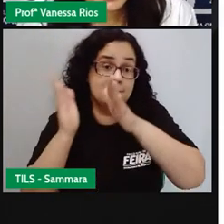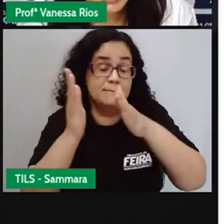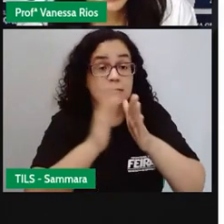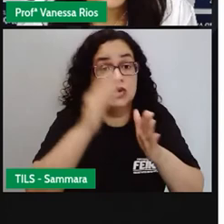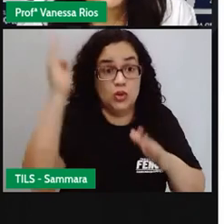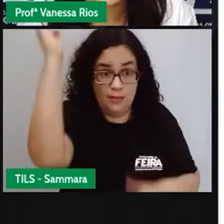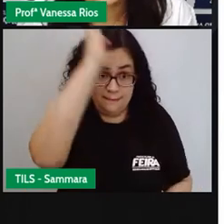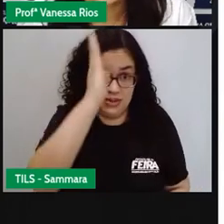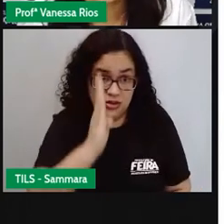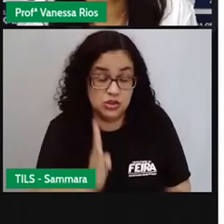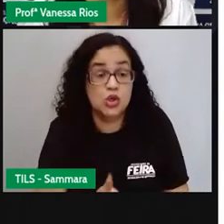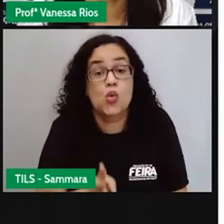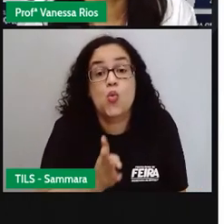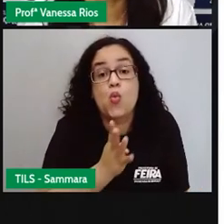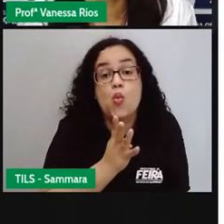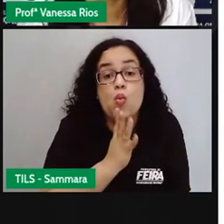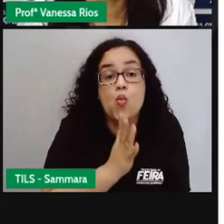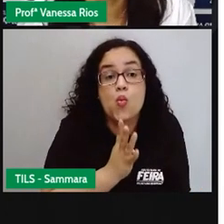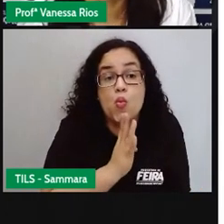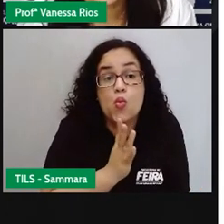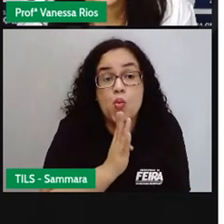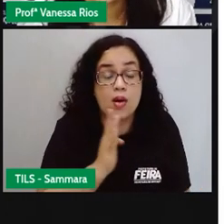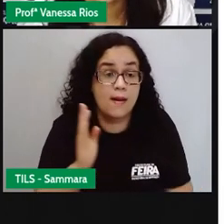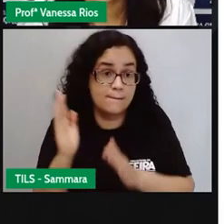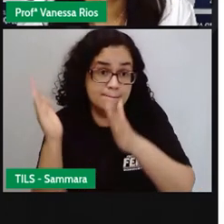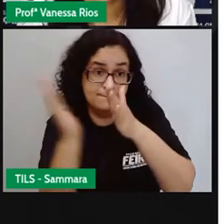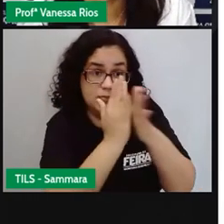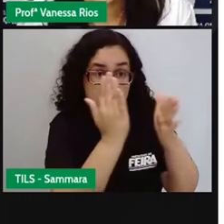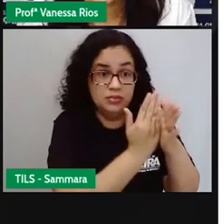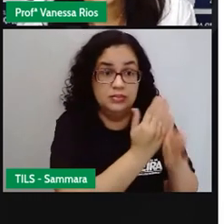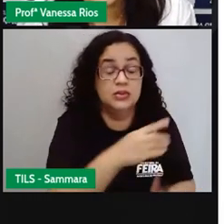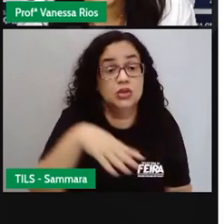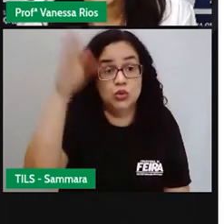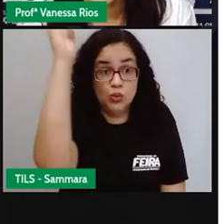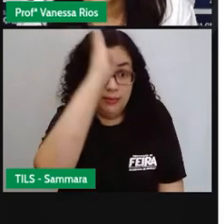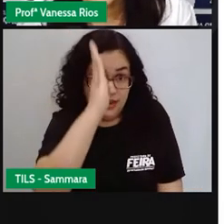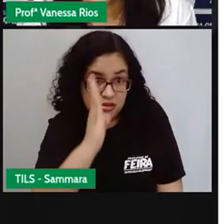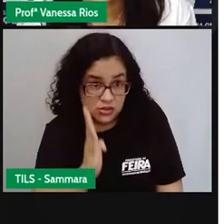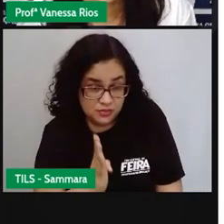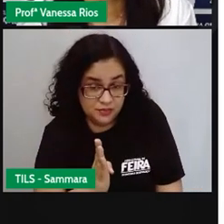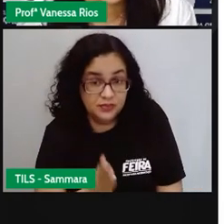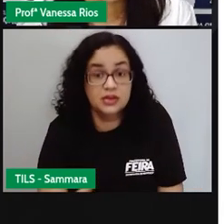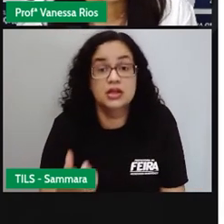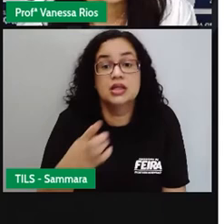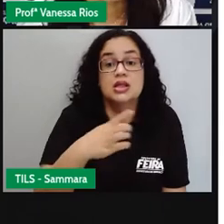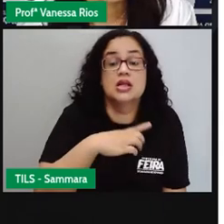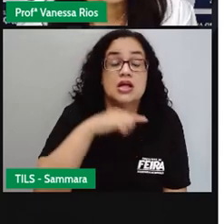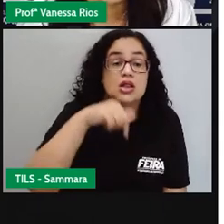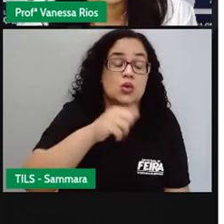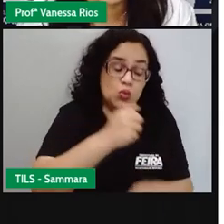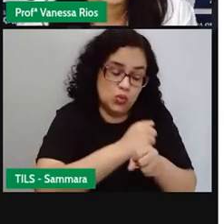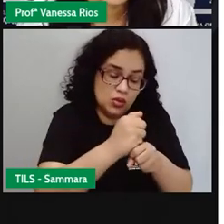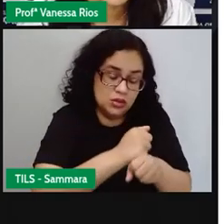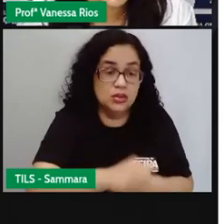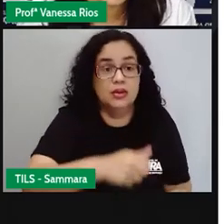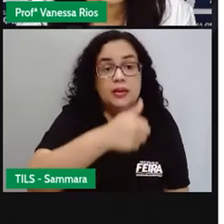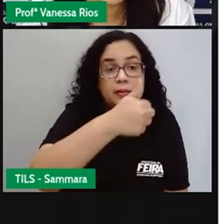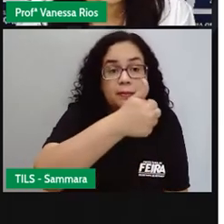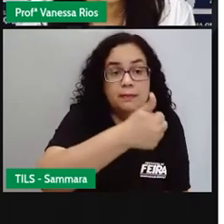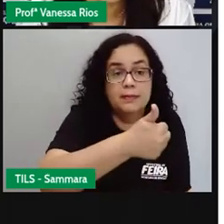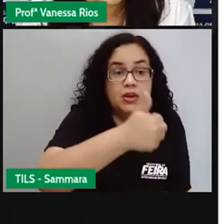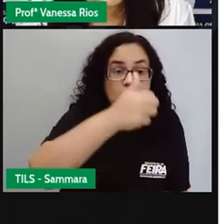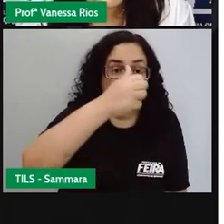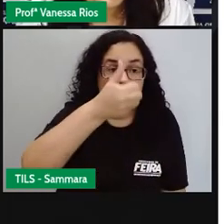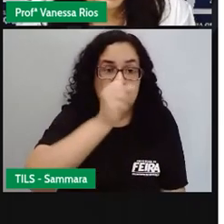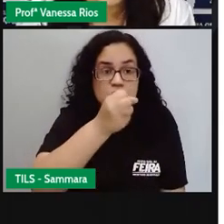Nacional, mais conhecida como Biblioteca Nacional do Brasil, trazida ao Brasil em 1808